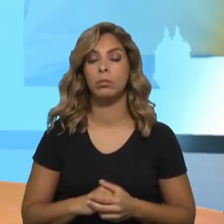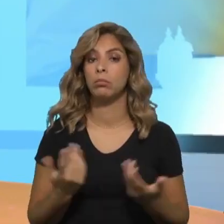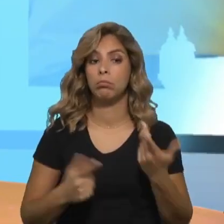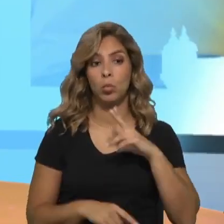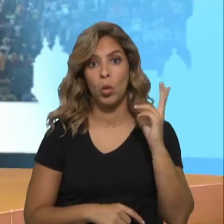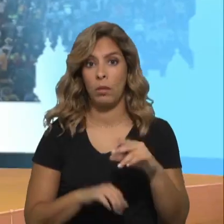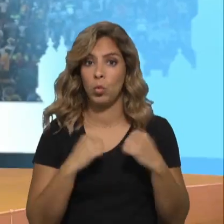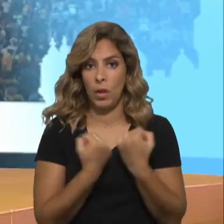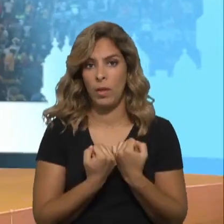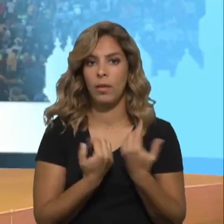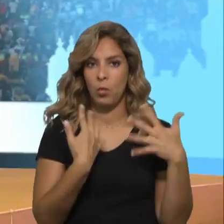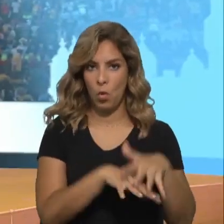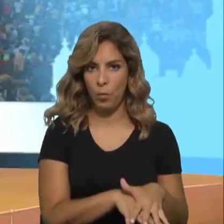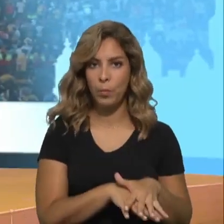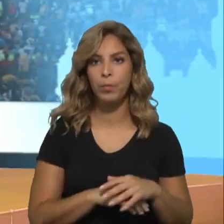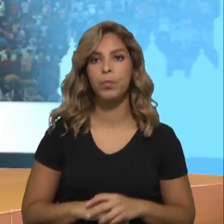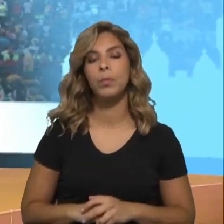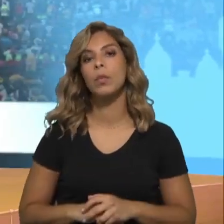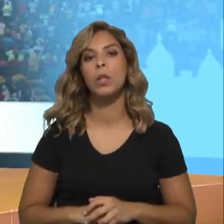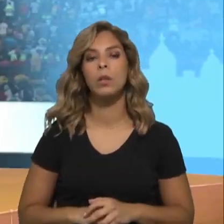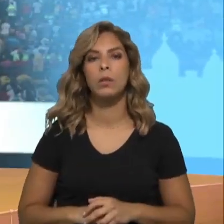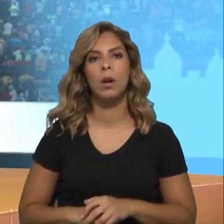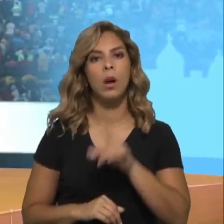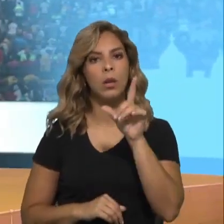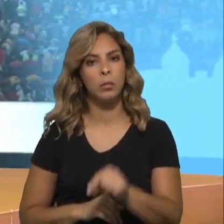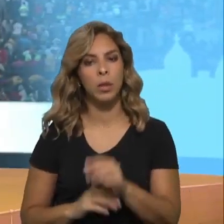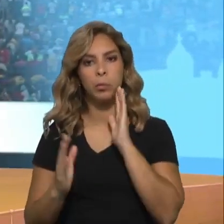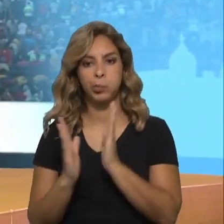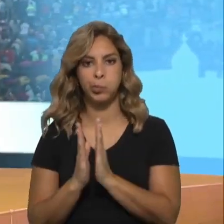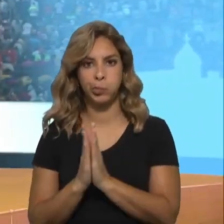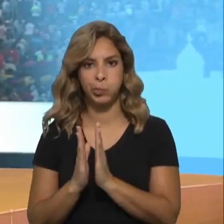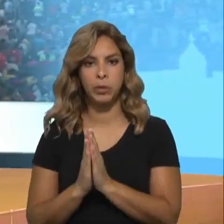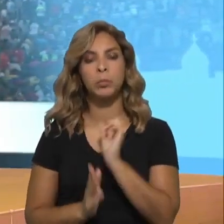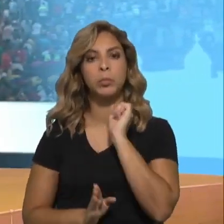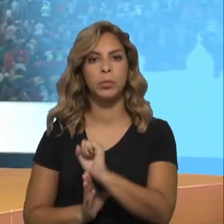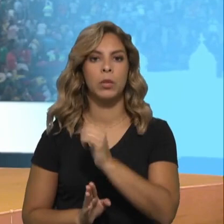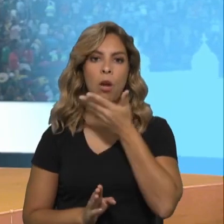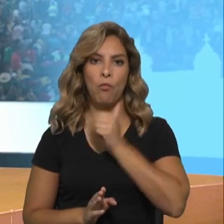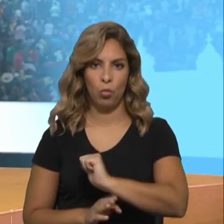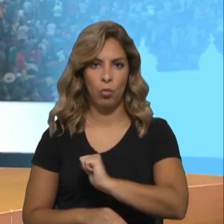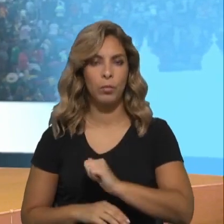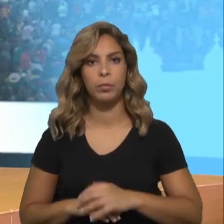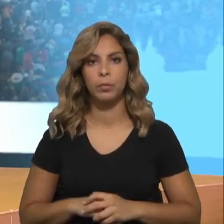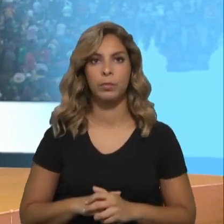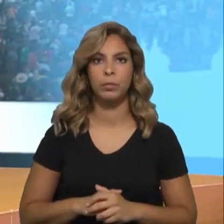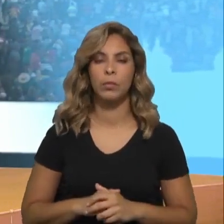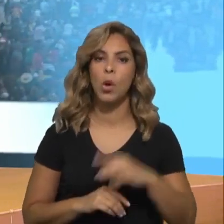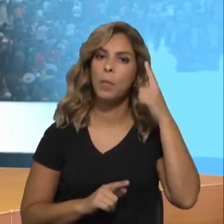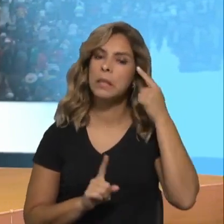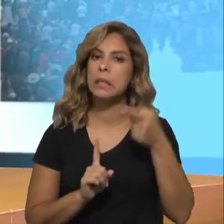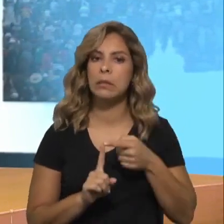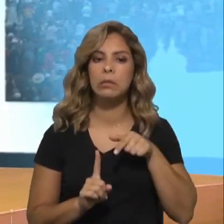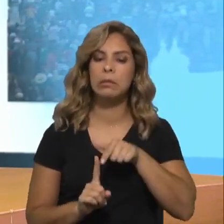Aqui está também envolvida a arquidiocese de Évora, isto é, a ideia é que seja uma